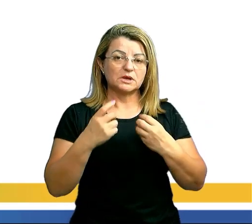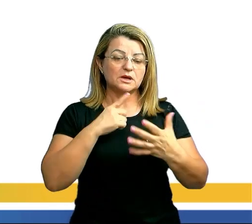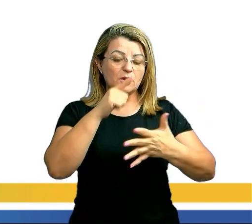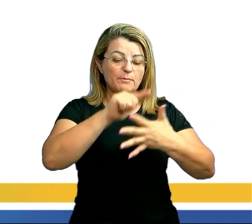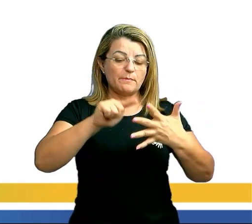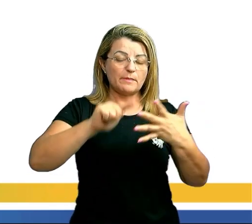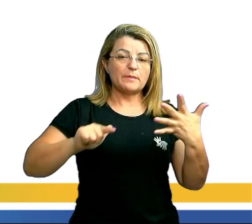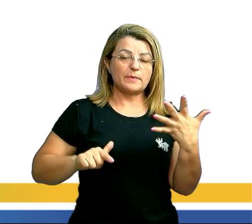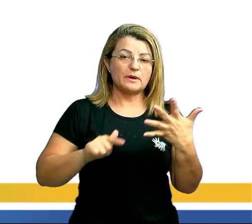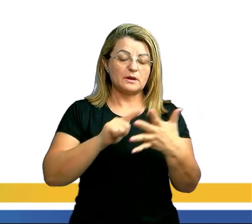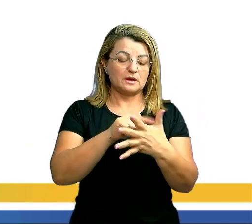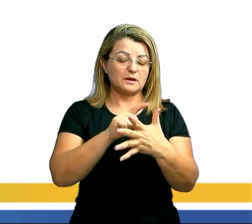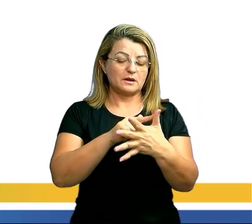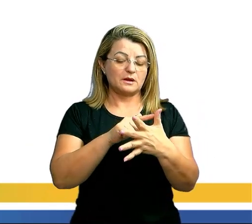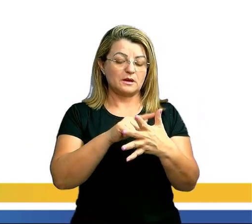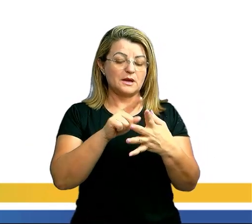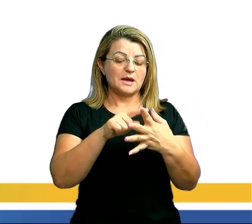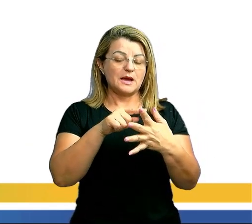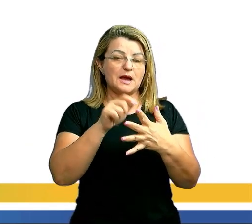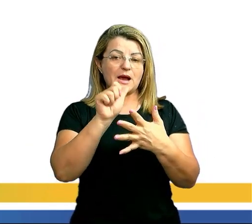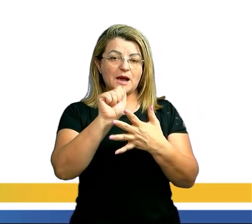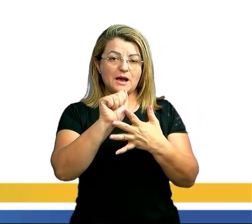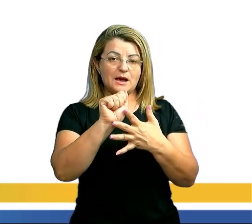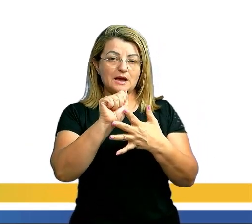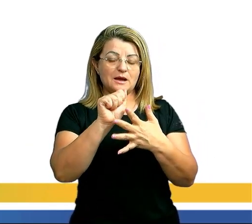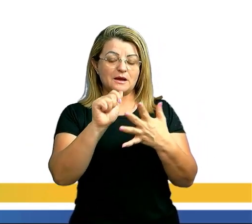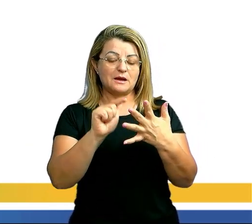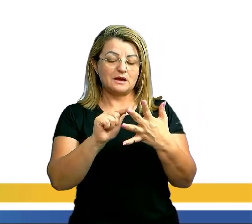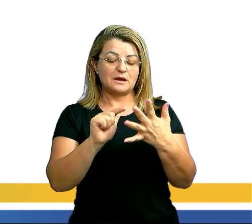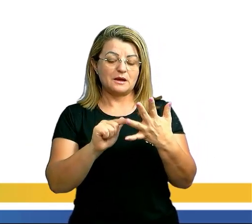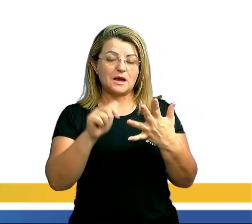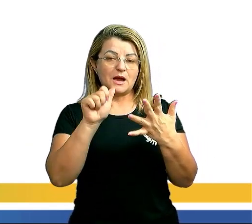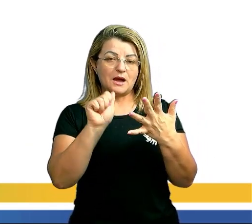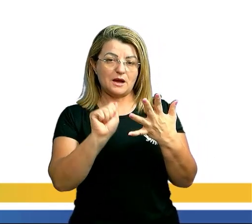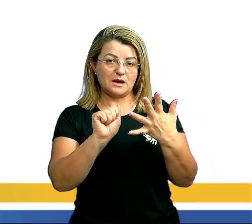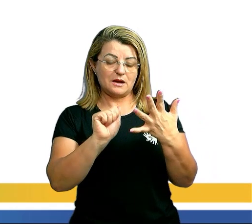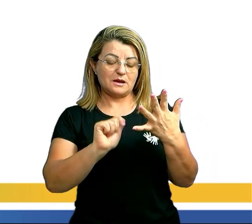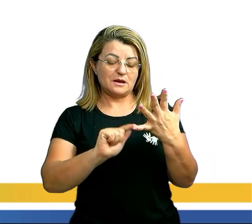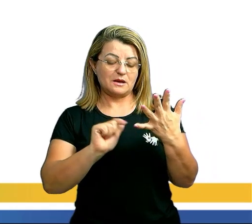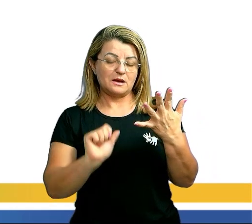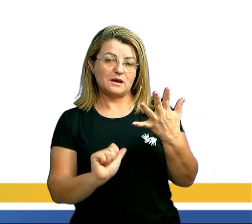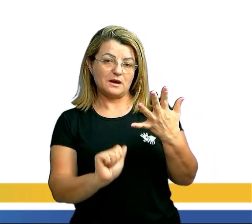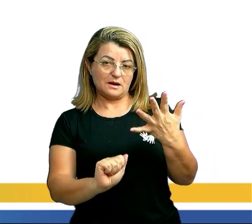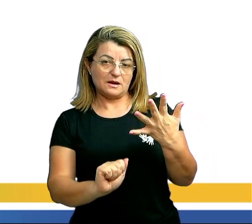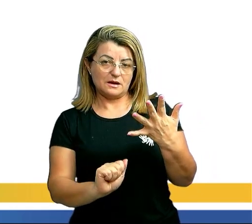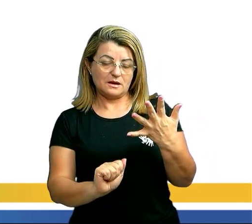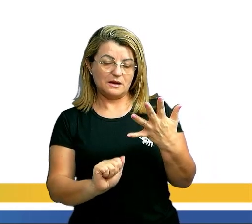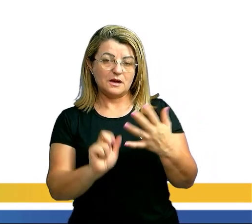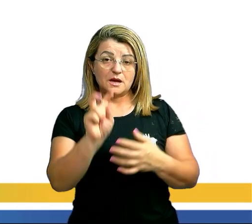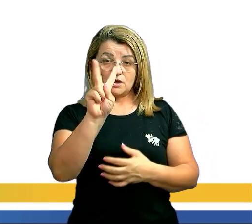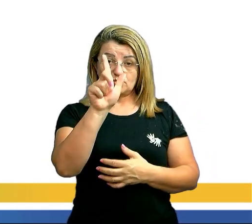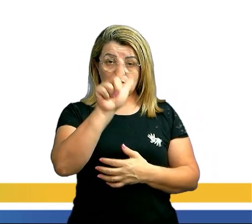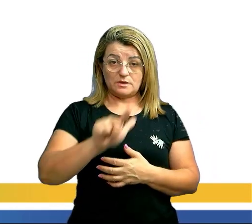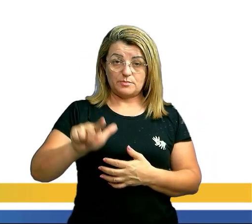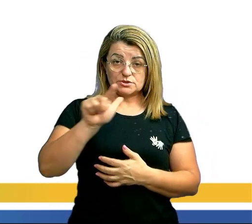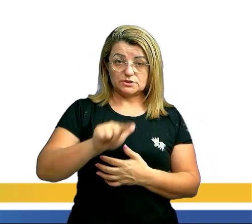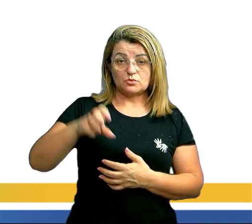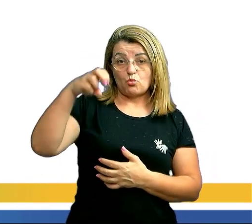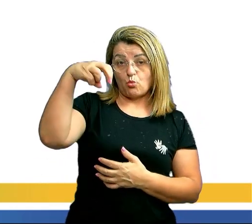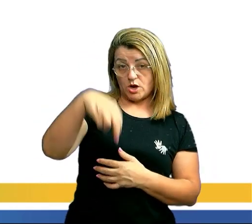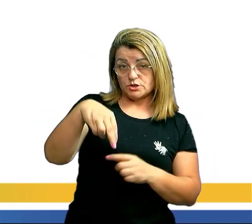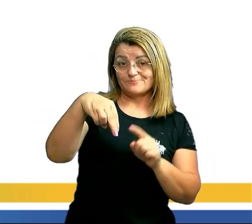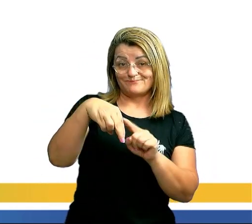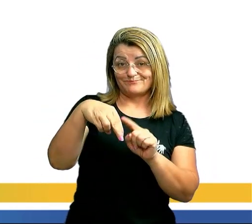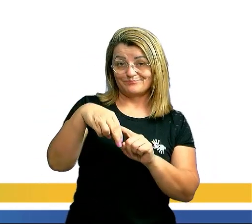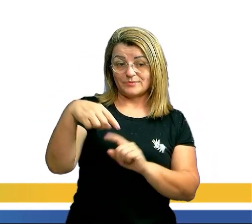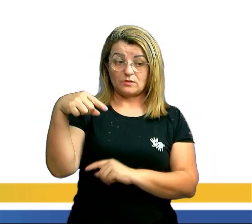eu tenho aqui? Três vezes a letra A e duas vezes a letra N. Três vezes a letra A e duas vezes a letra N. Por isso